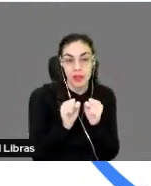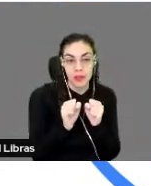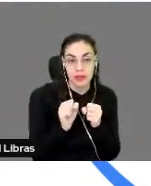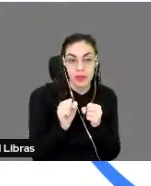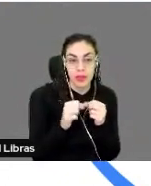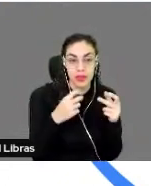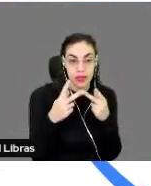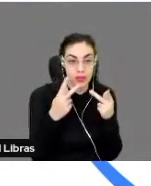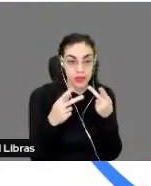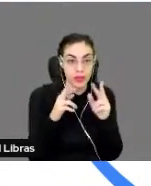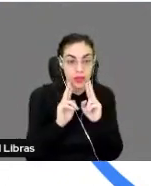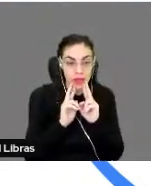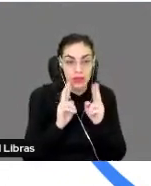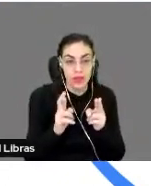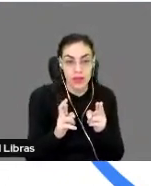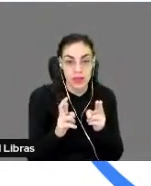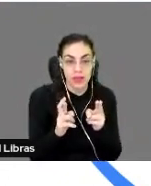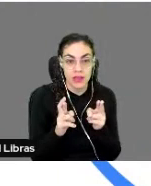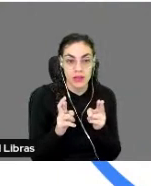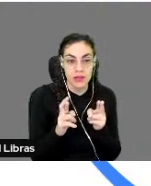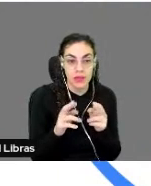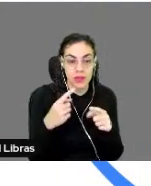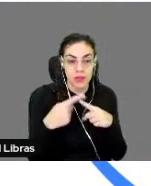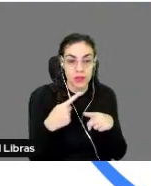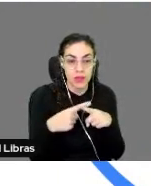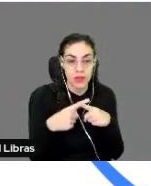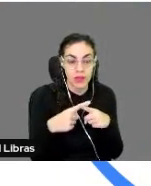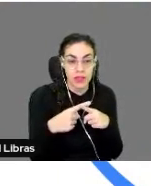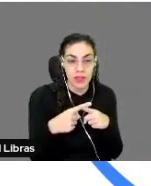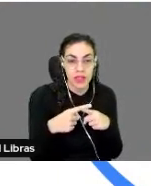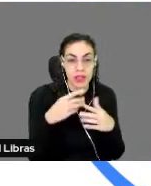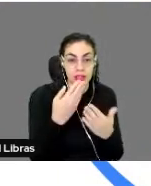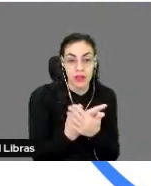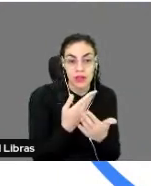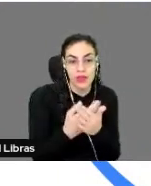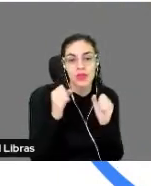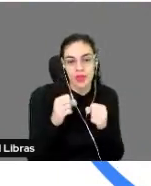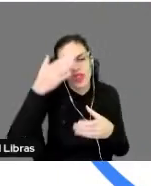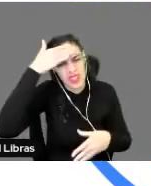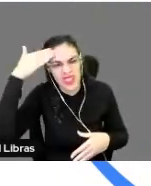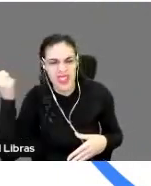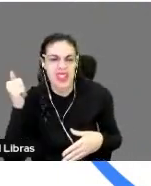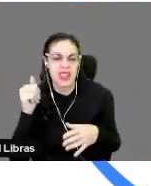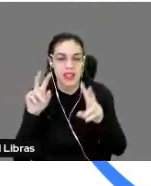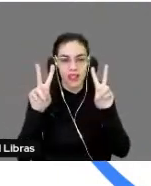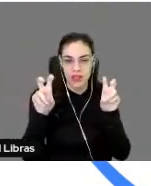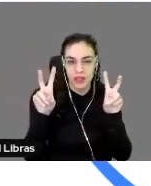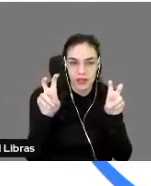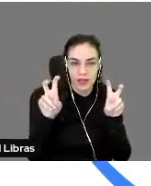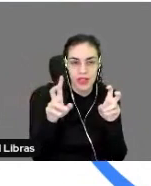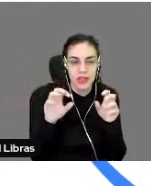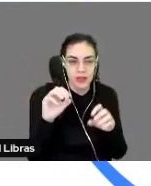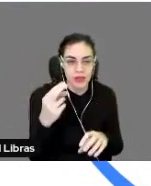construtivo, porque o meu estudante pode ter se confundido, ele pode ter esquecido uma citação, né? Ele pode ter esquecido de colocar as aspas,